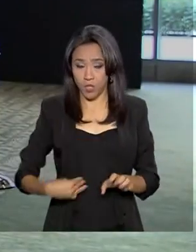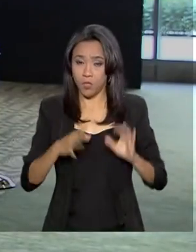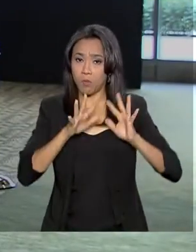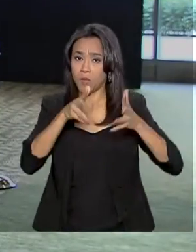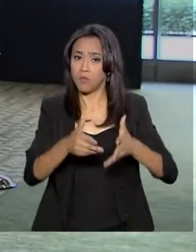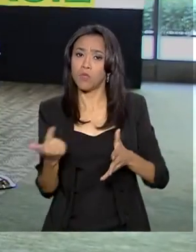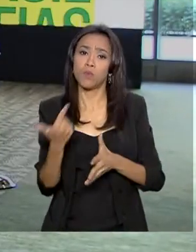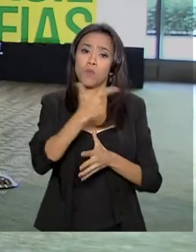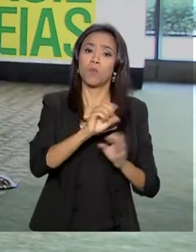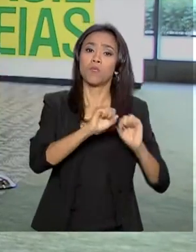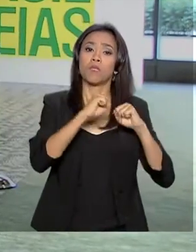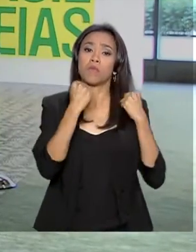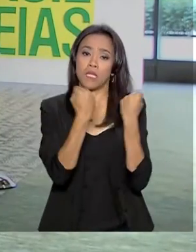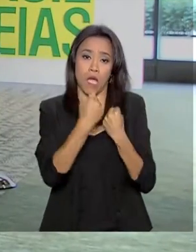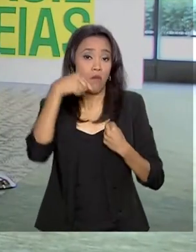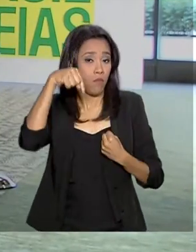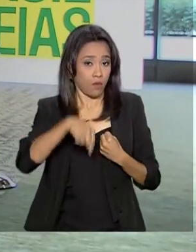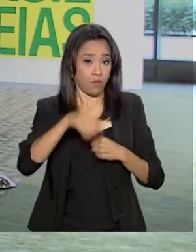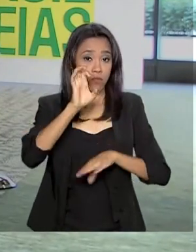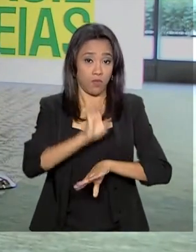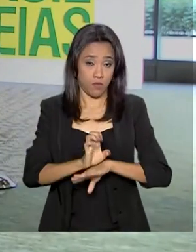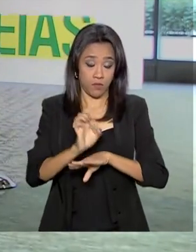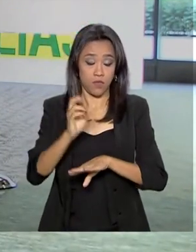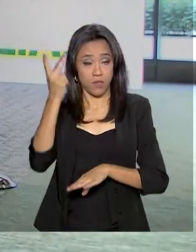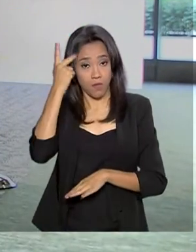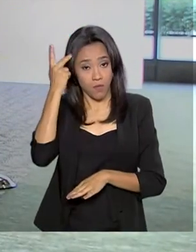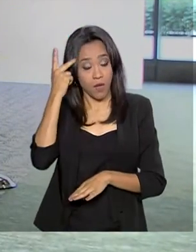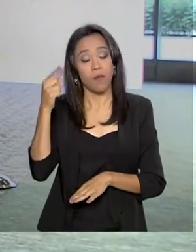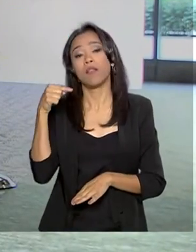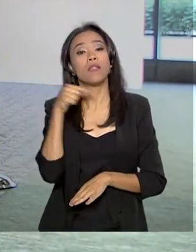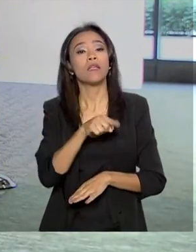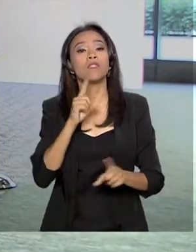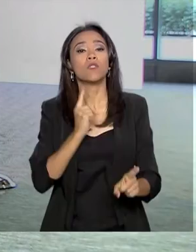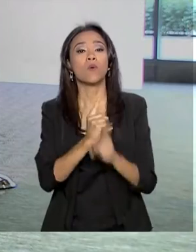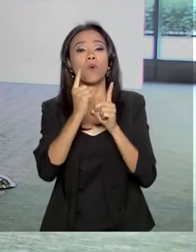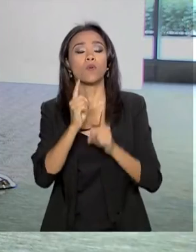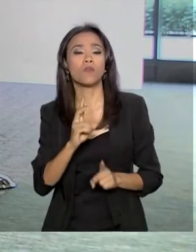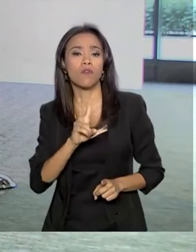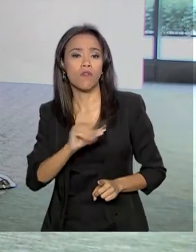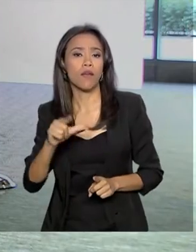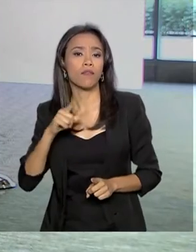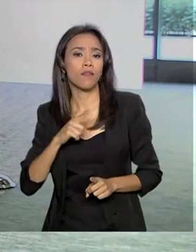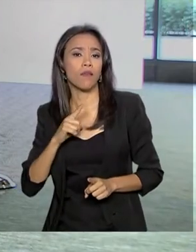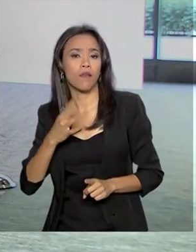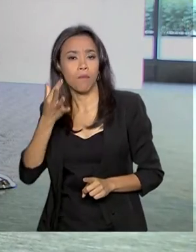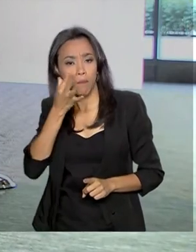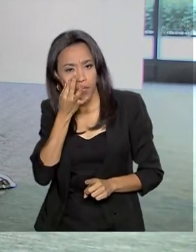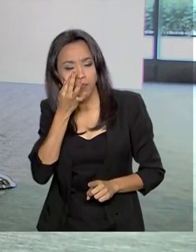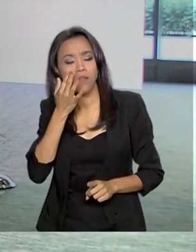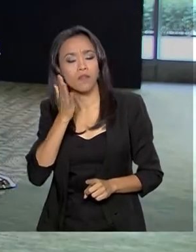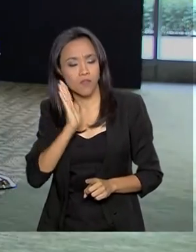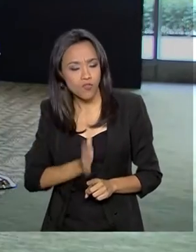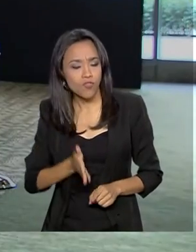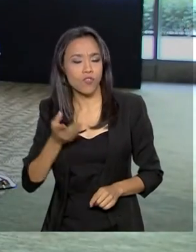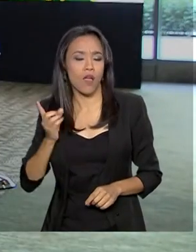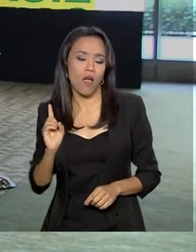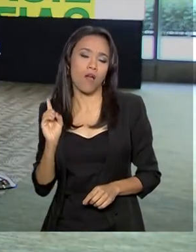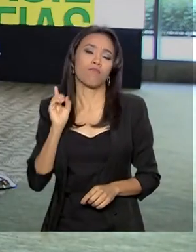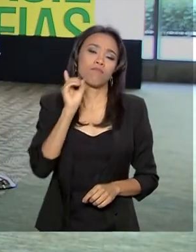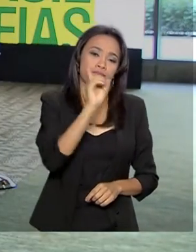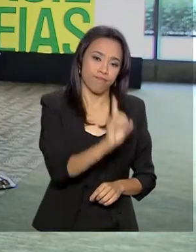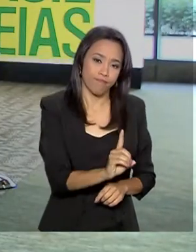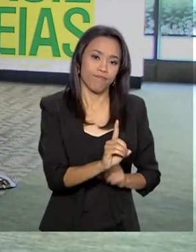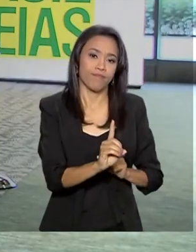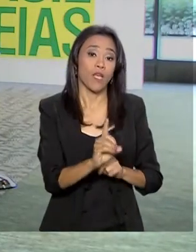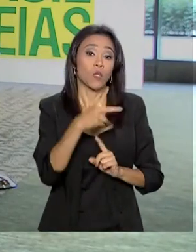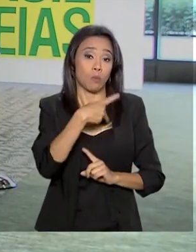competitivo, aqui na cidade de São Paulo, neste evento que terá a companhia, também a presença já confirmada, do presidente